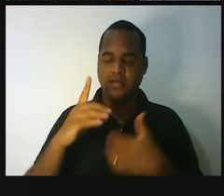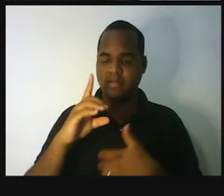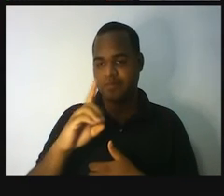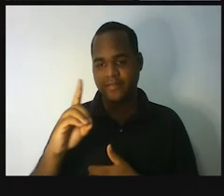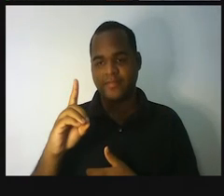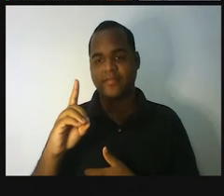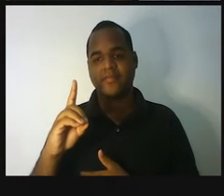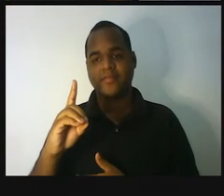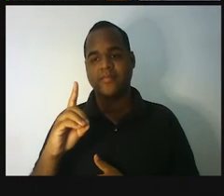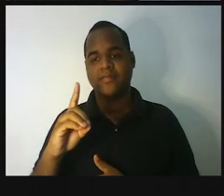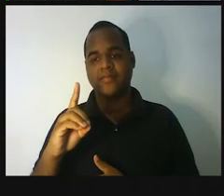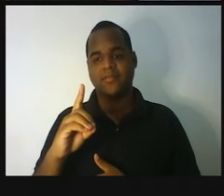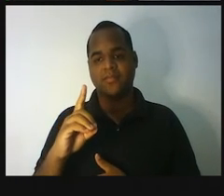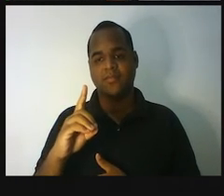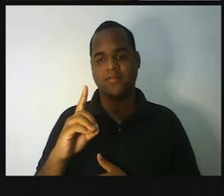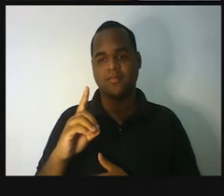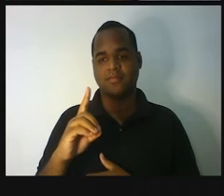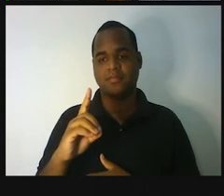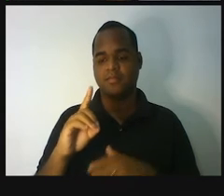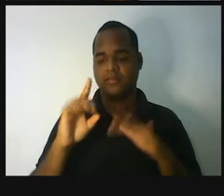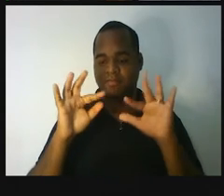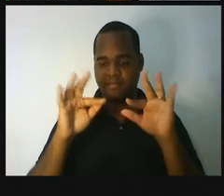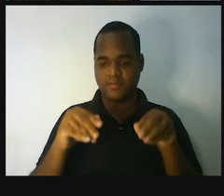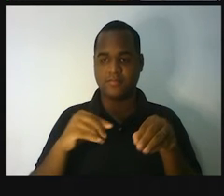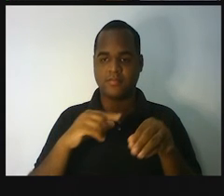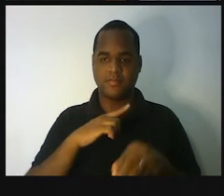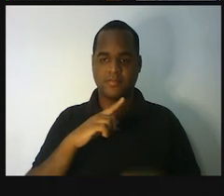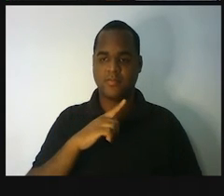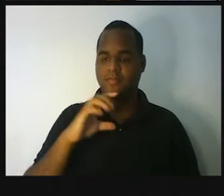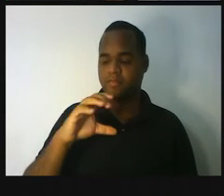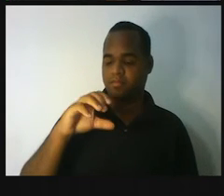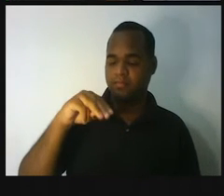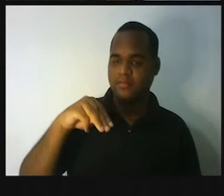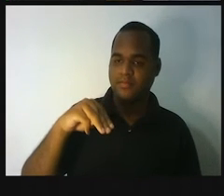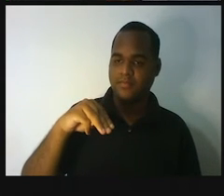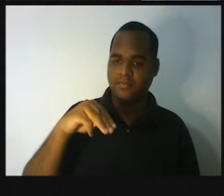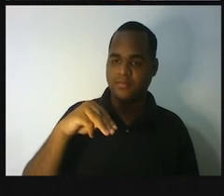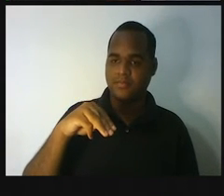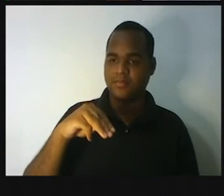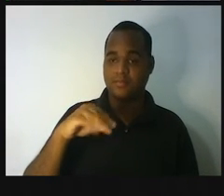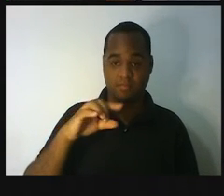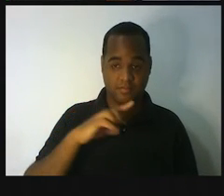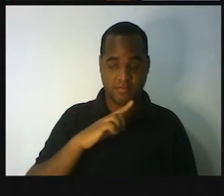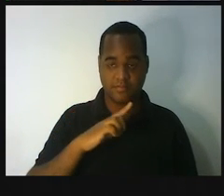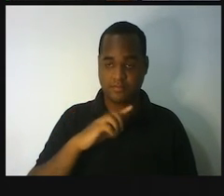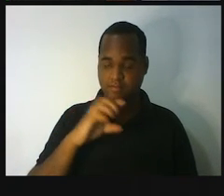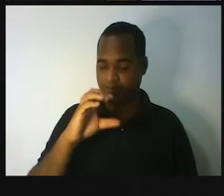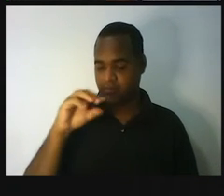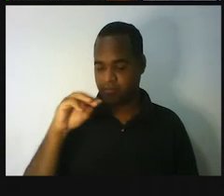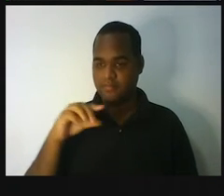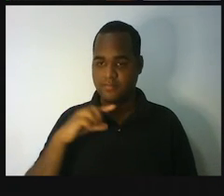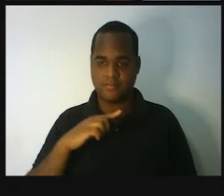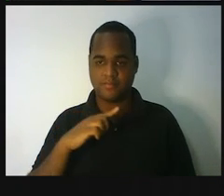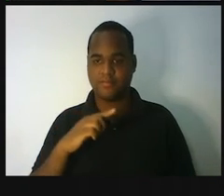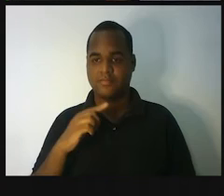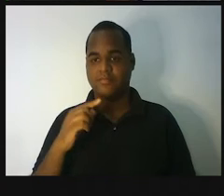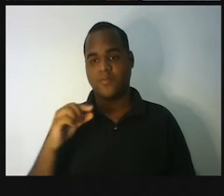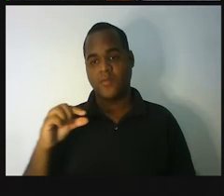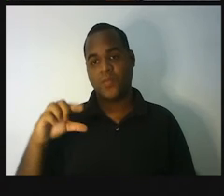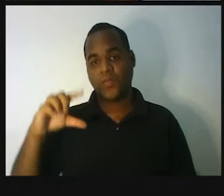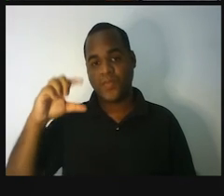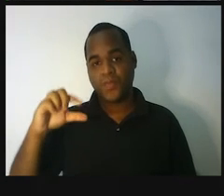até chegar nos centímetros. Então, se vai para a direita, vai aumentar. Se vai aumentar, a gente vai